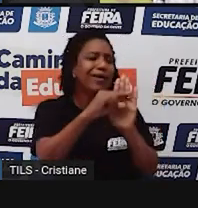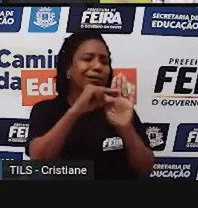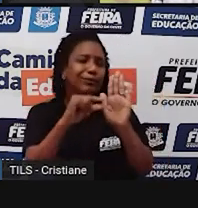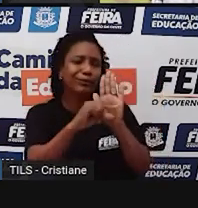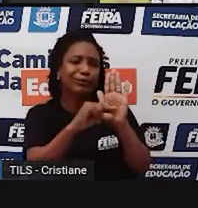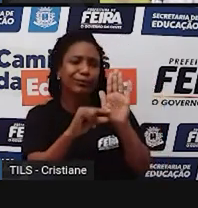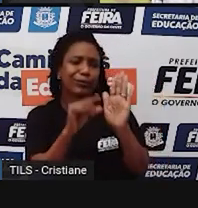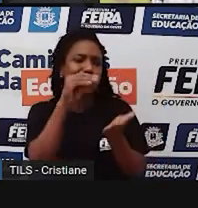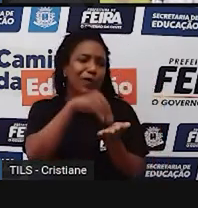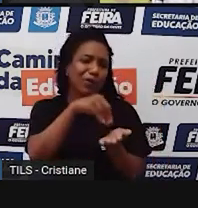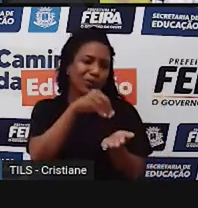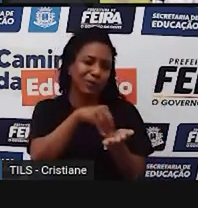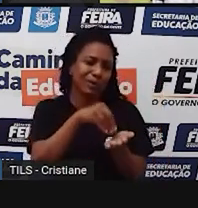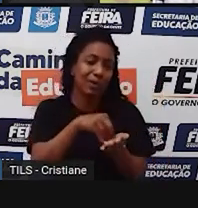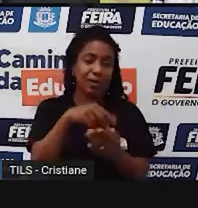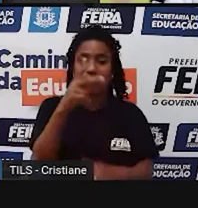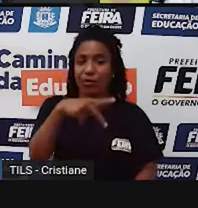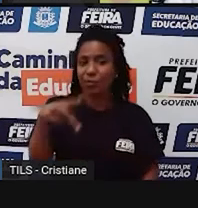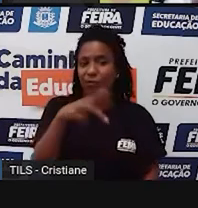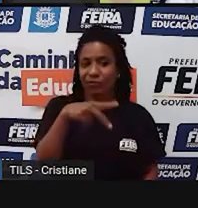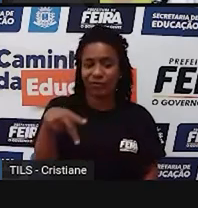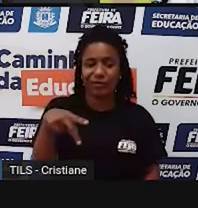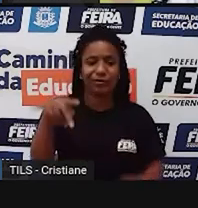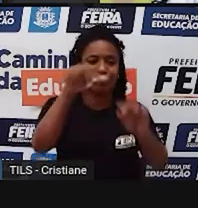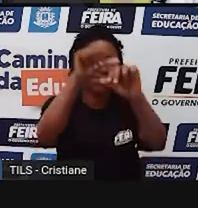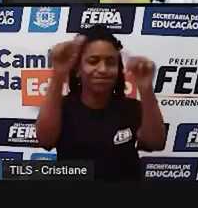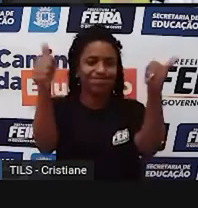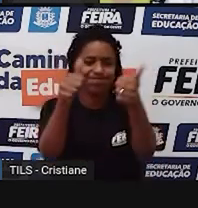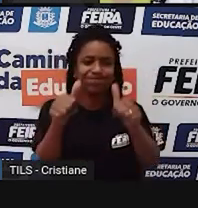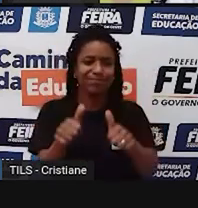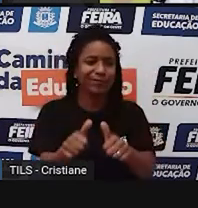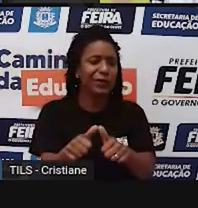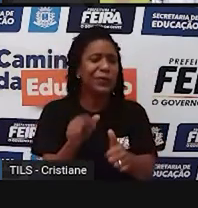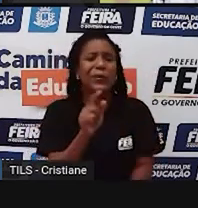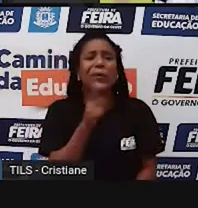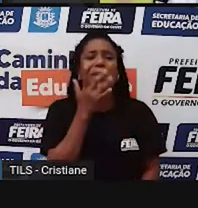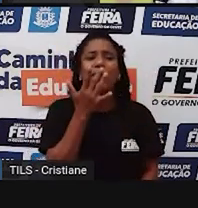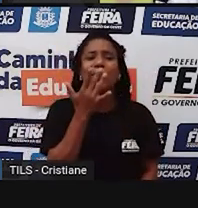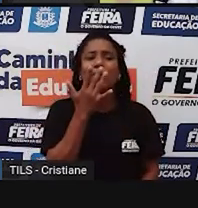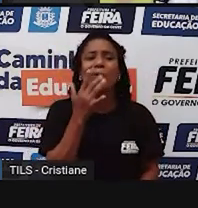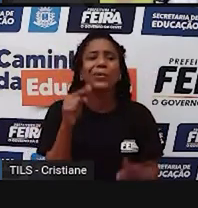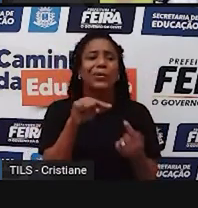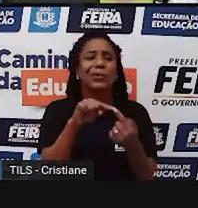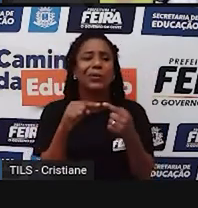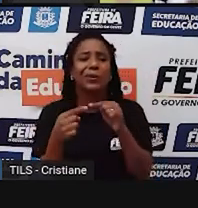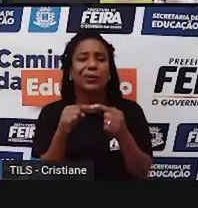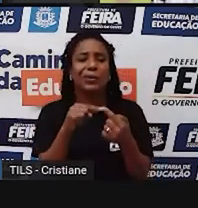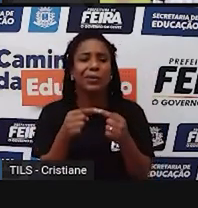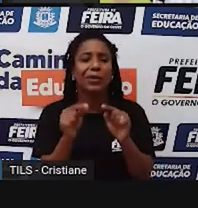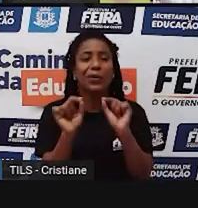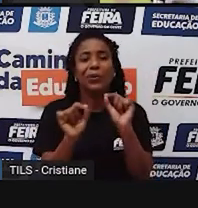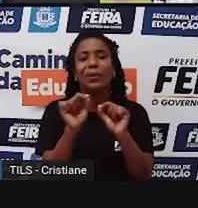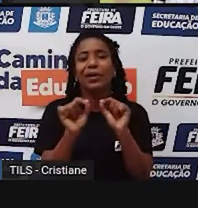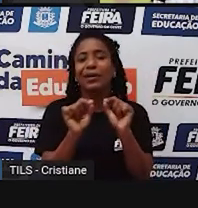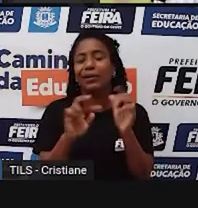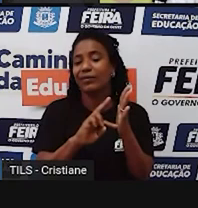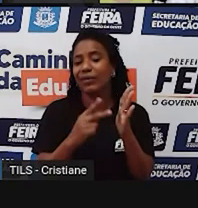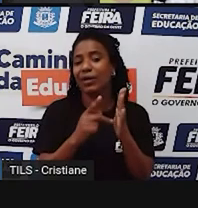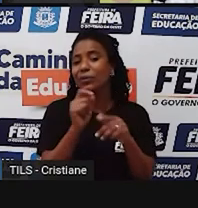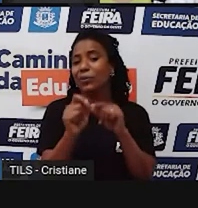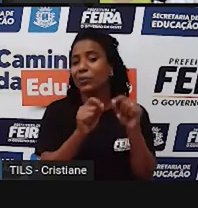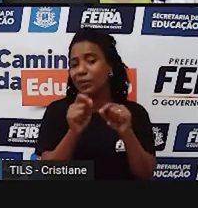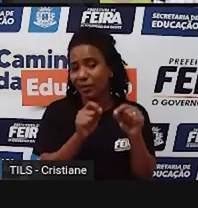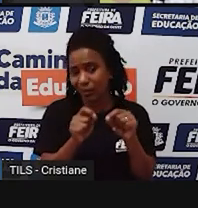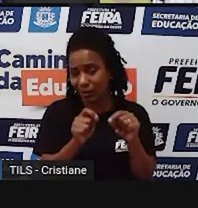Por que ele faz isso? Porque ele não entende o que é que você pintou aí. Para o professor entender o que é que você